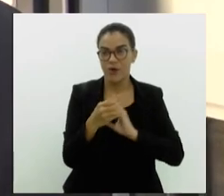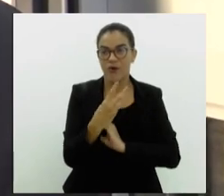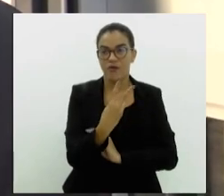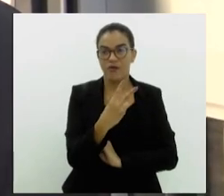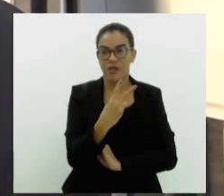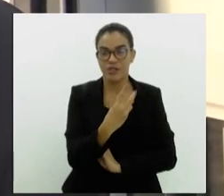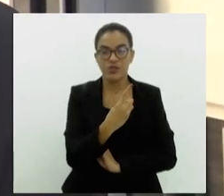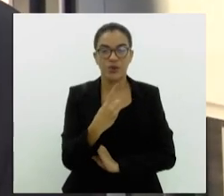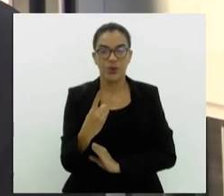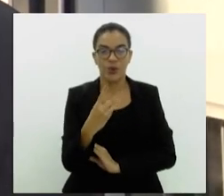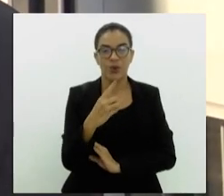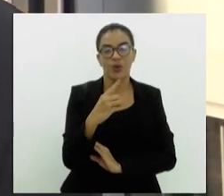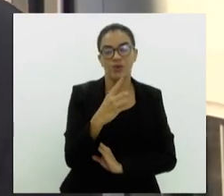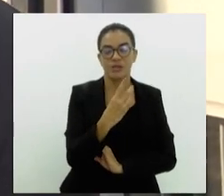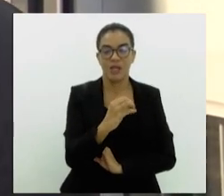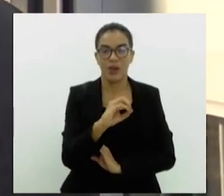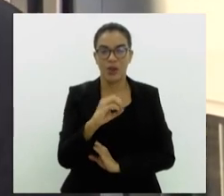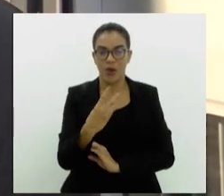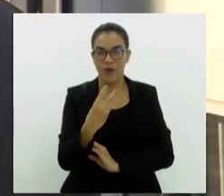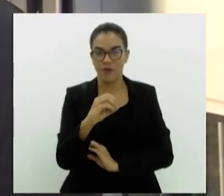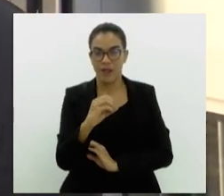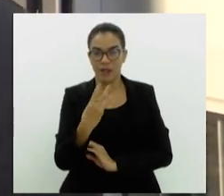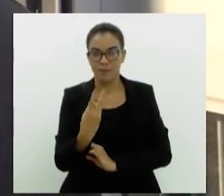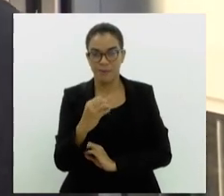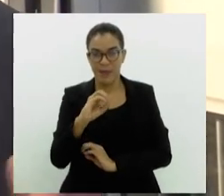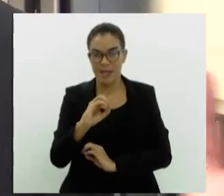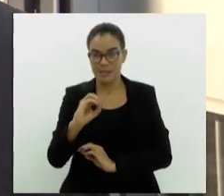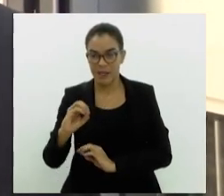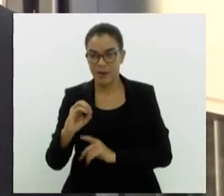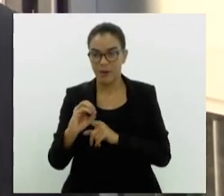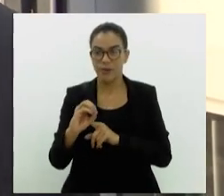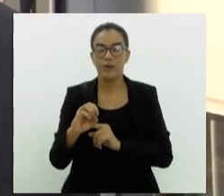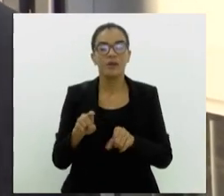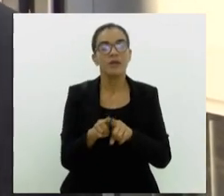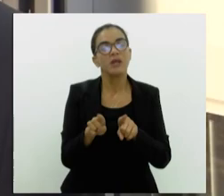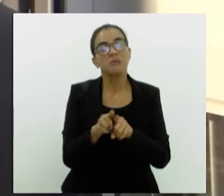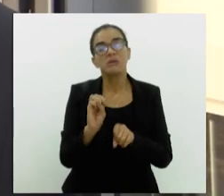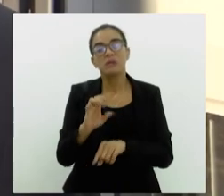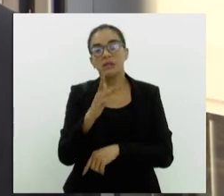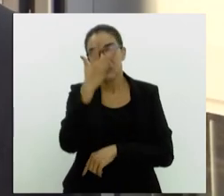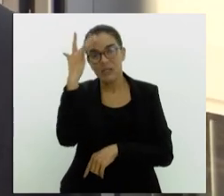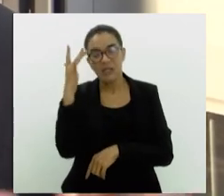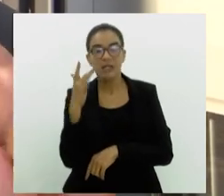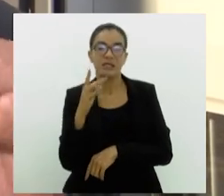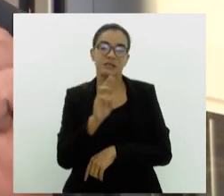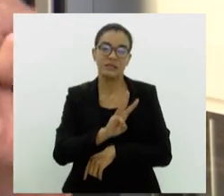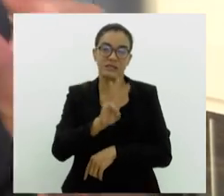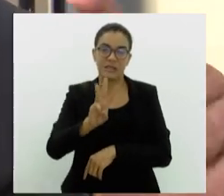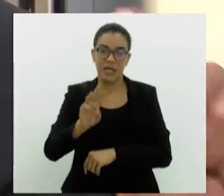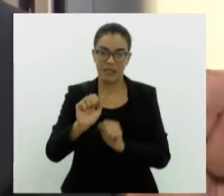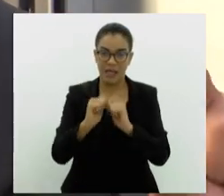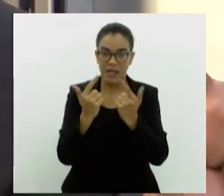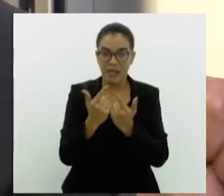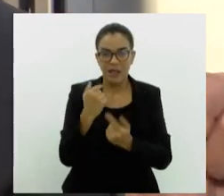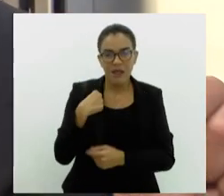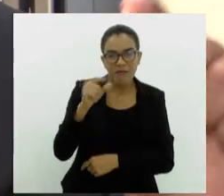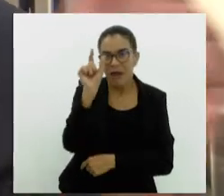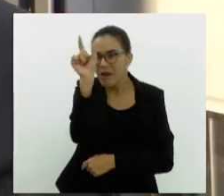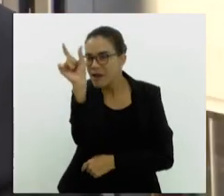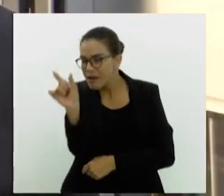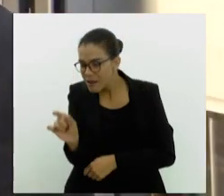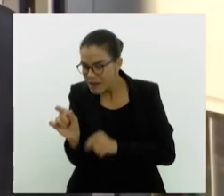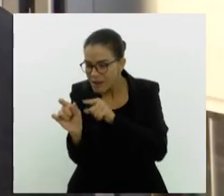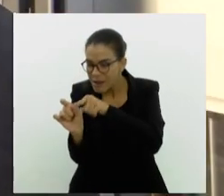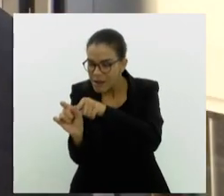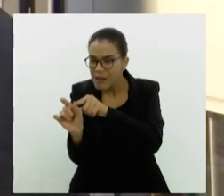99 854 7060. E também se o consumidor ingressar no site da LERJ, ele pode observar que tem uma aba lá